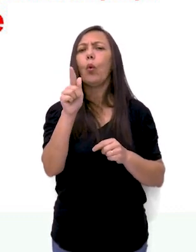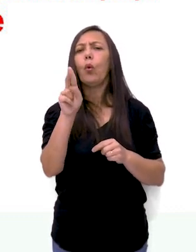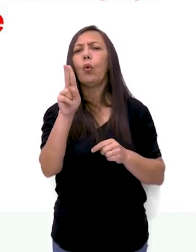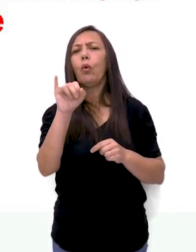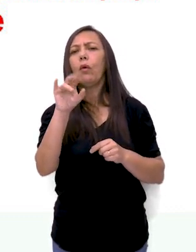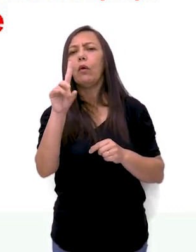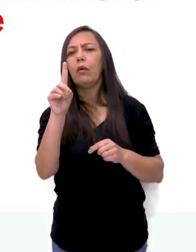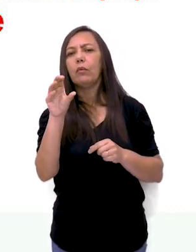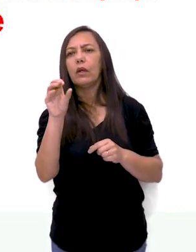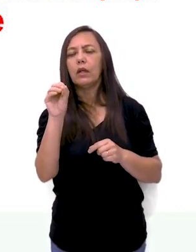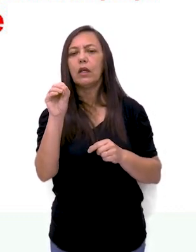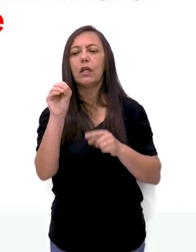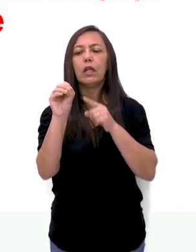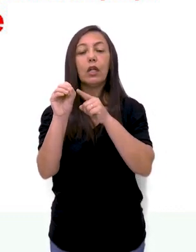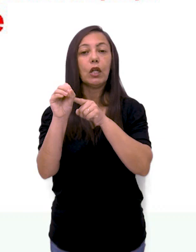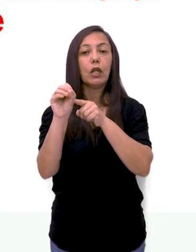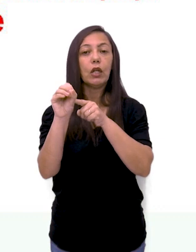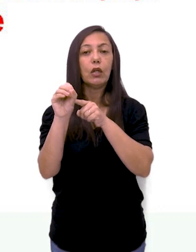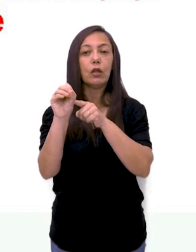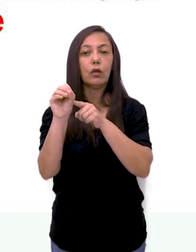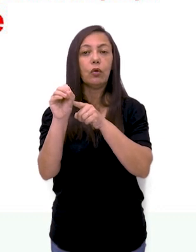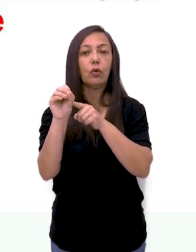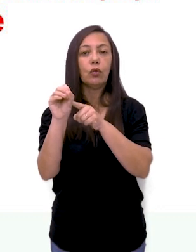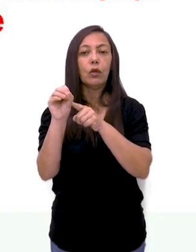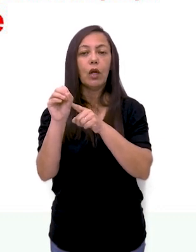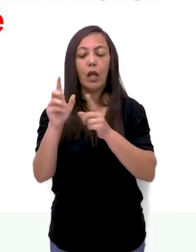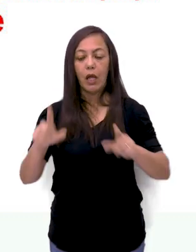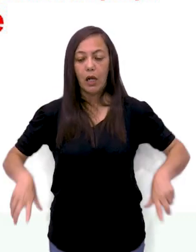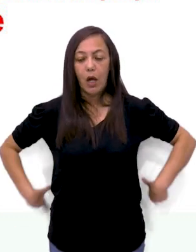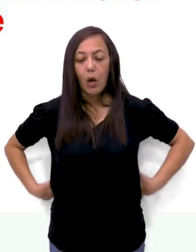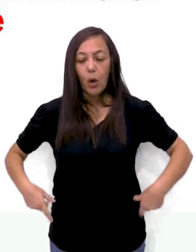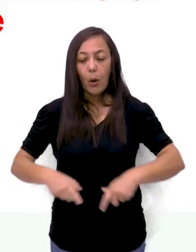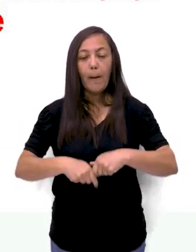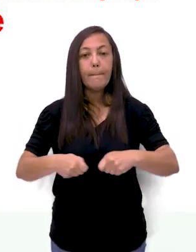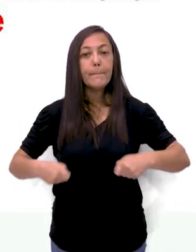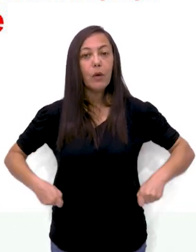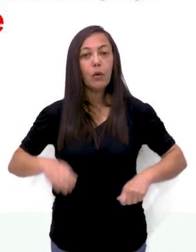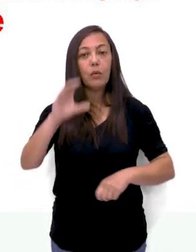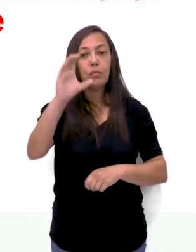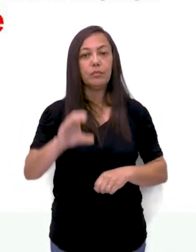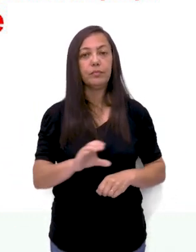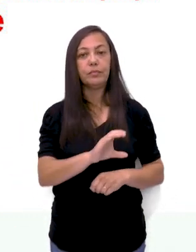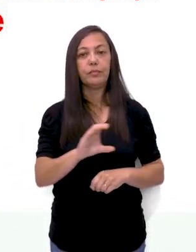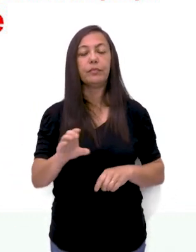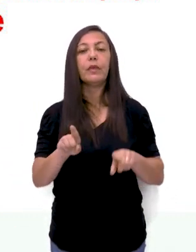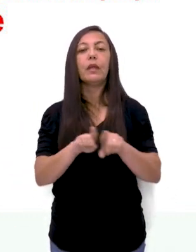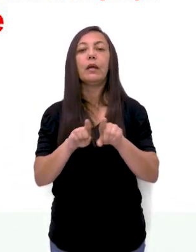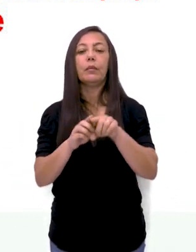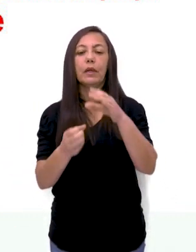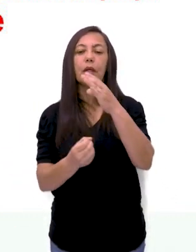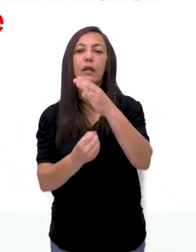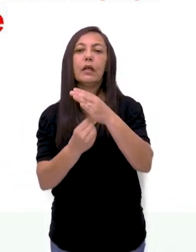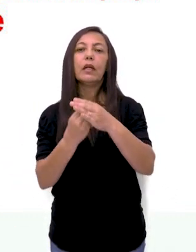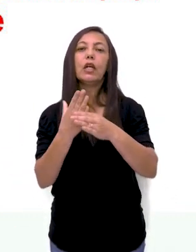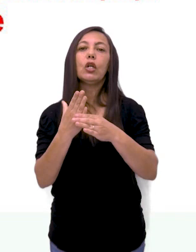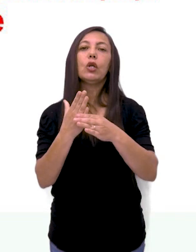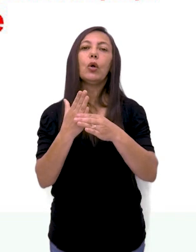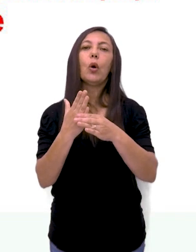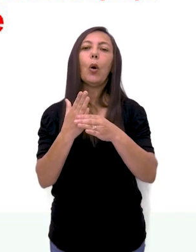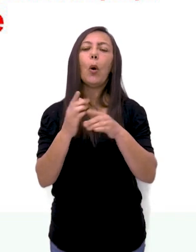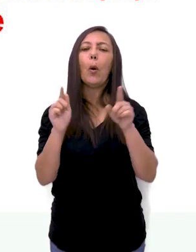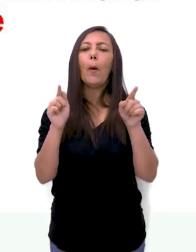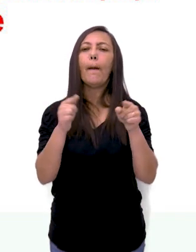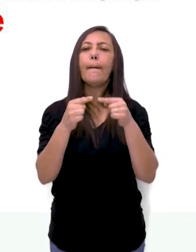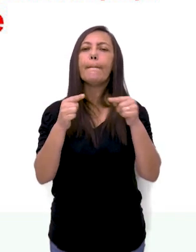criou? Então Guido Arezzo, além de ser um monge católico, ele criou a pauta de cinco